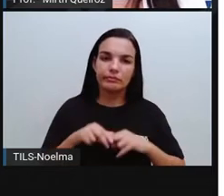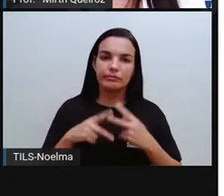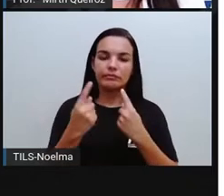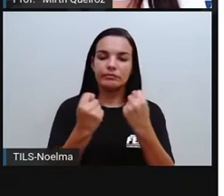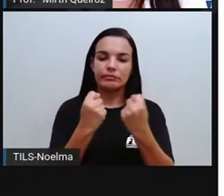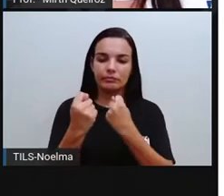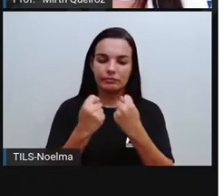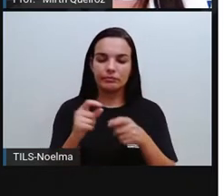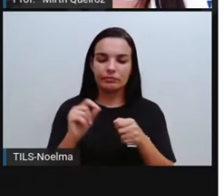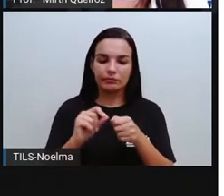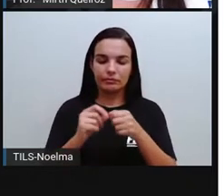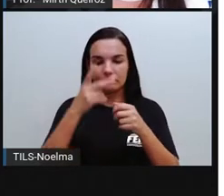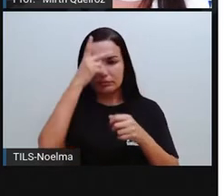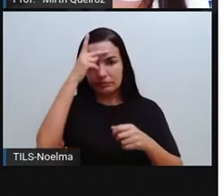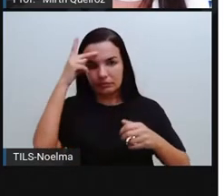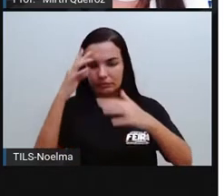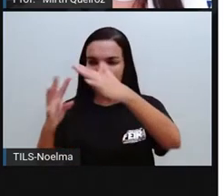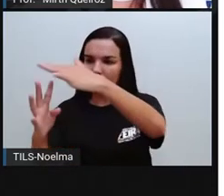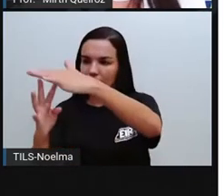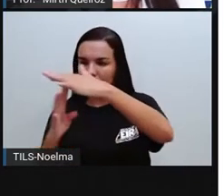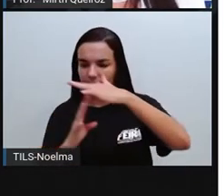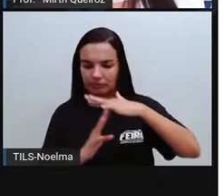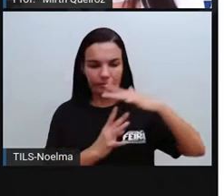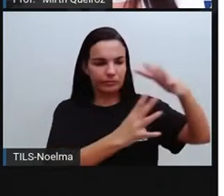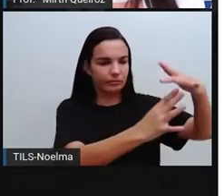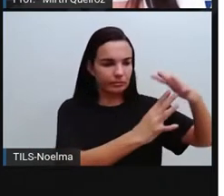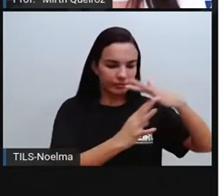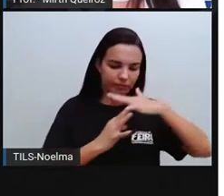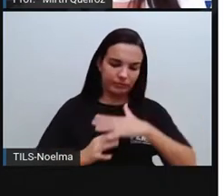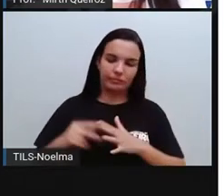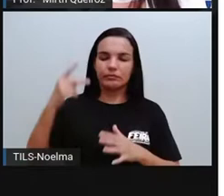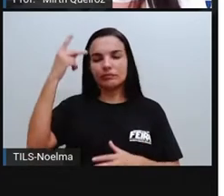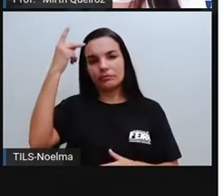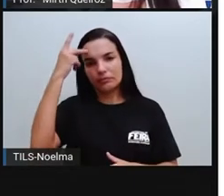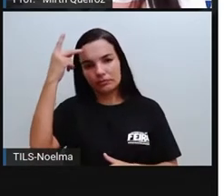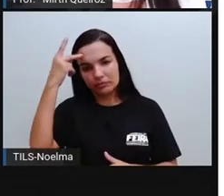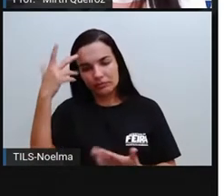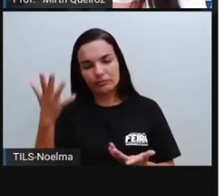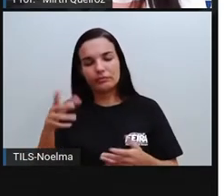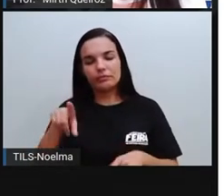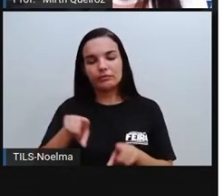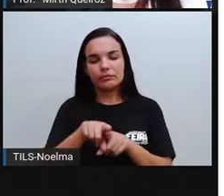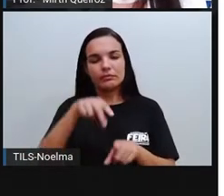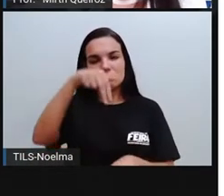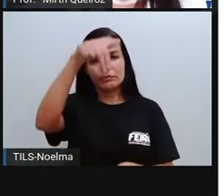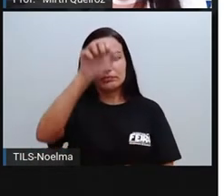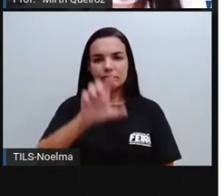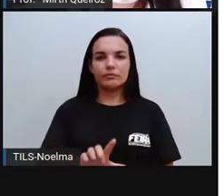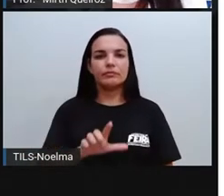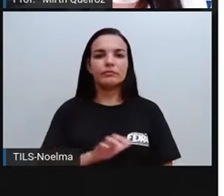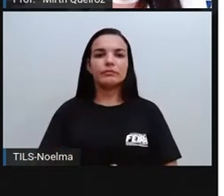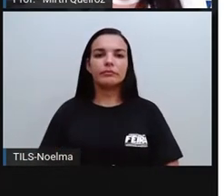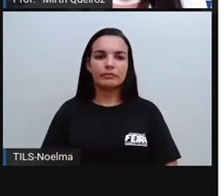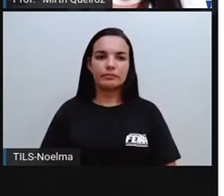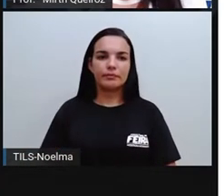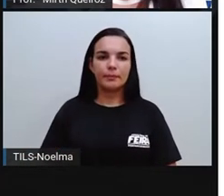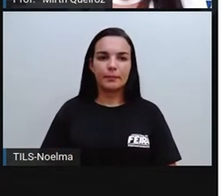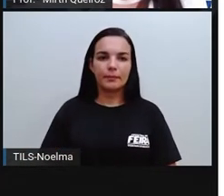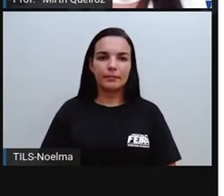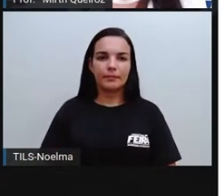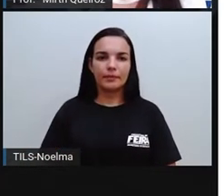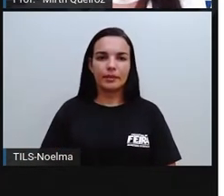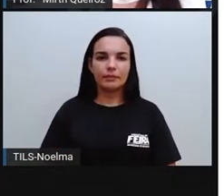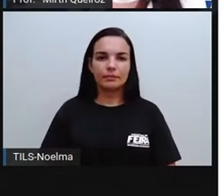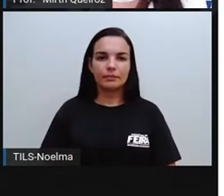que esses migrantes mineiros e nordestinos saíssem do seu local de origem para ir até São Paulo.